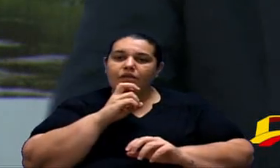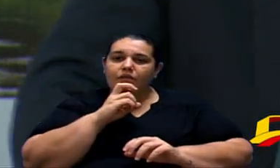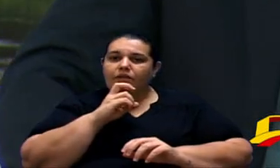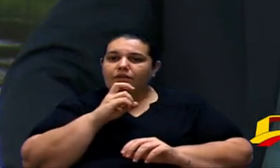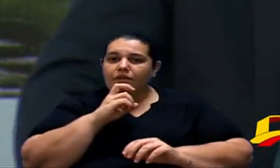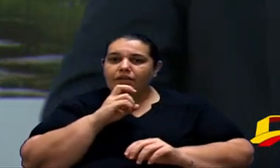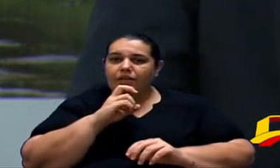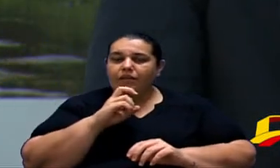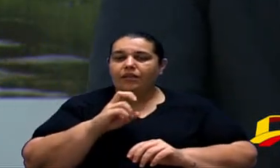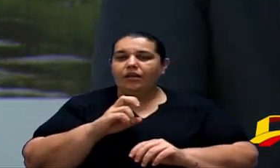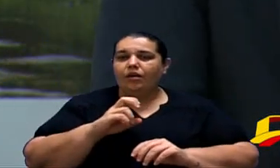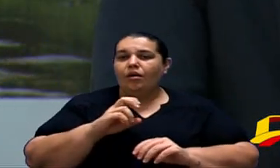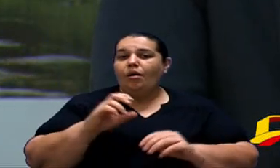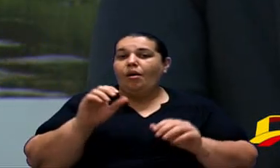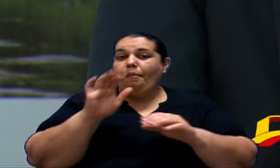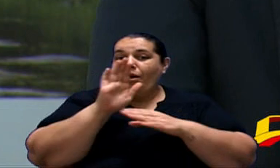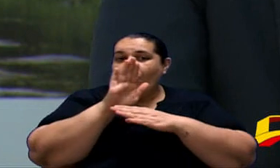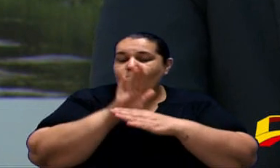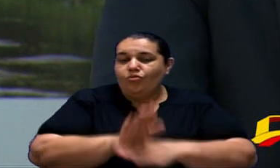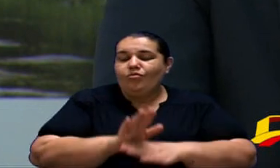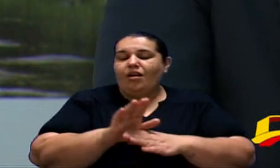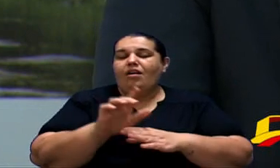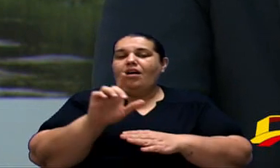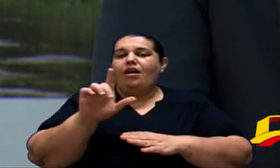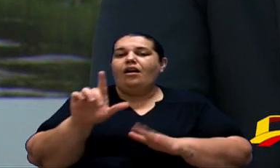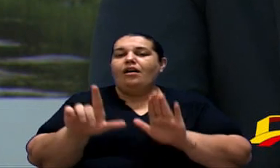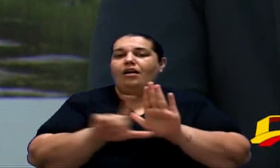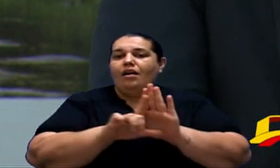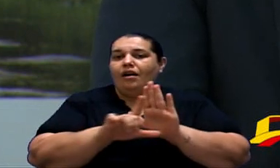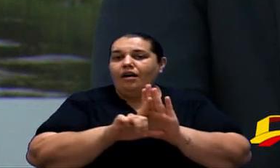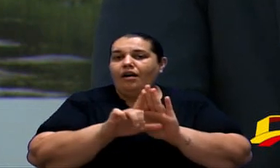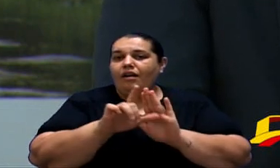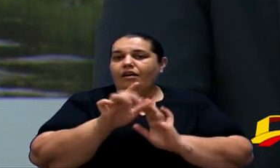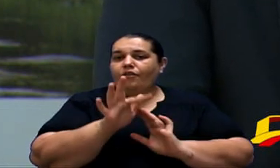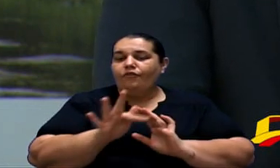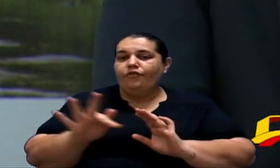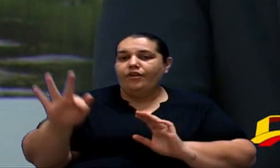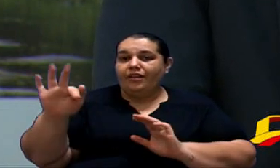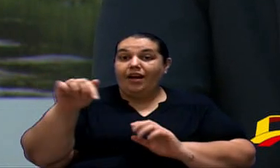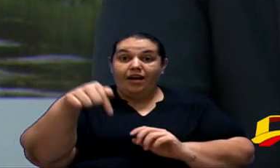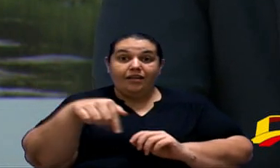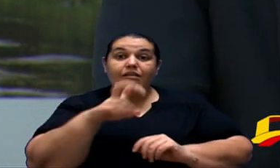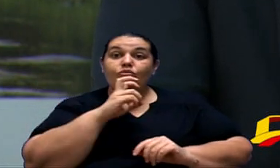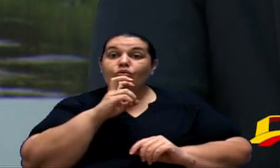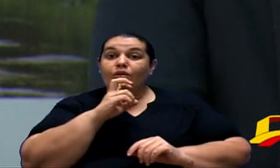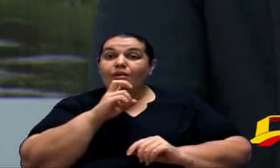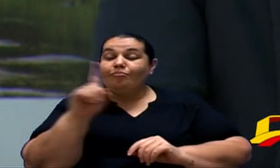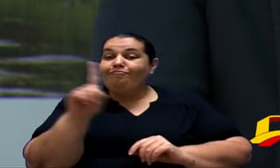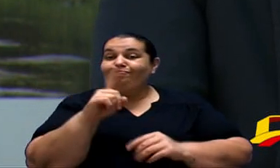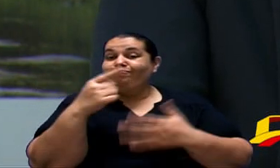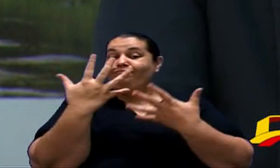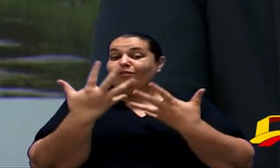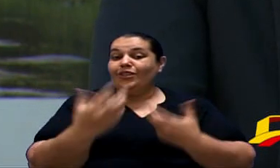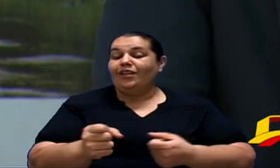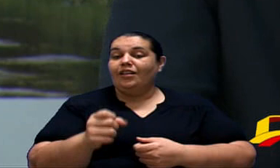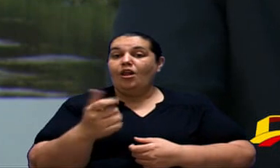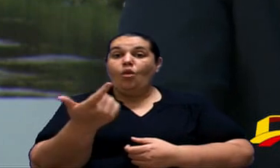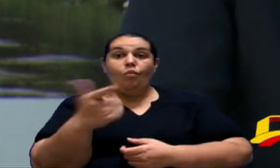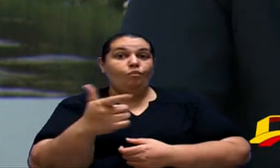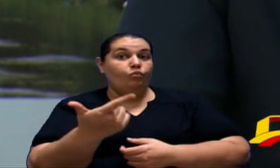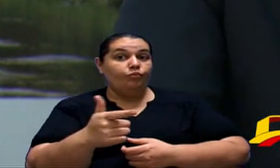reforçar essa lei federal que impediria pelo menos no município de Sorocaba a implementação de bombas de alto